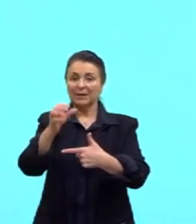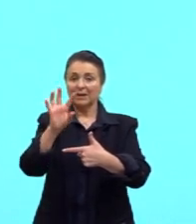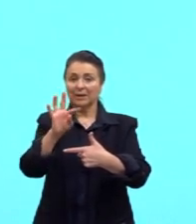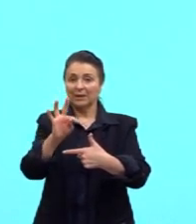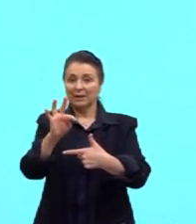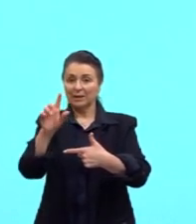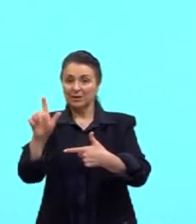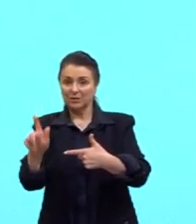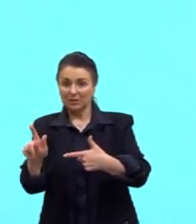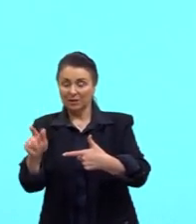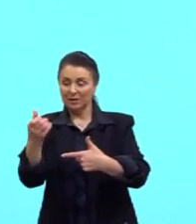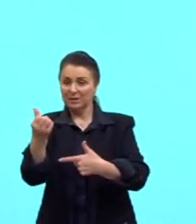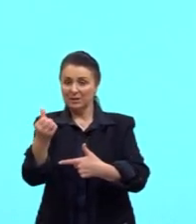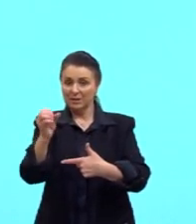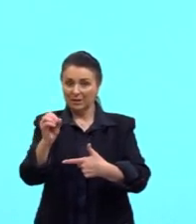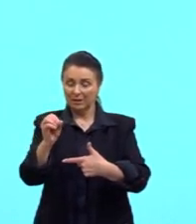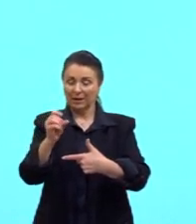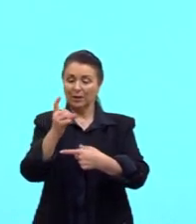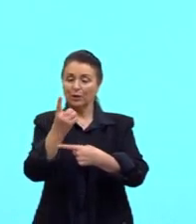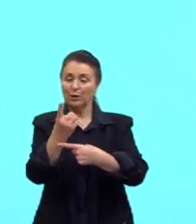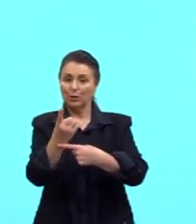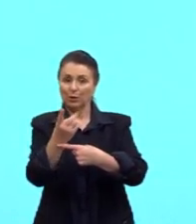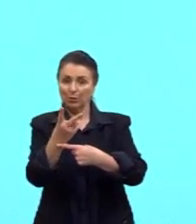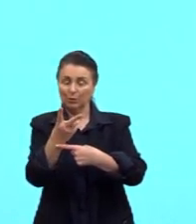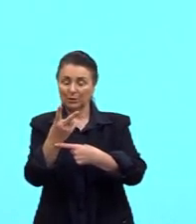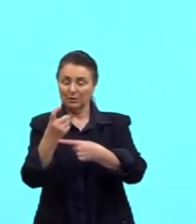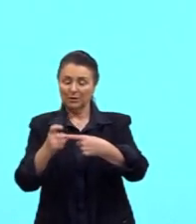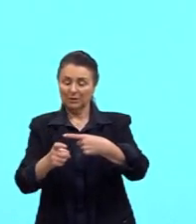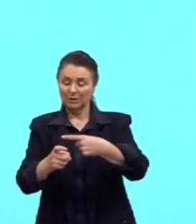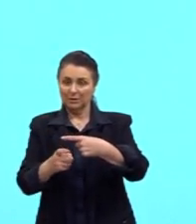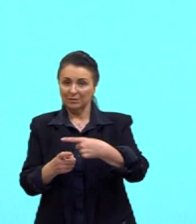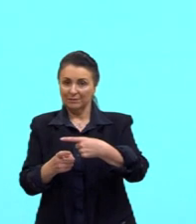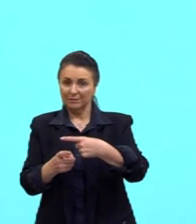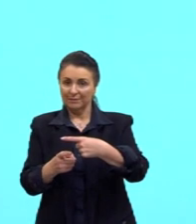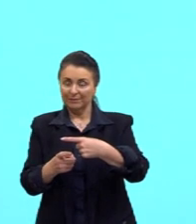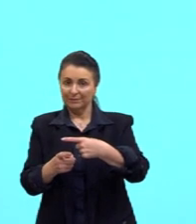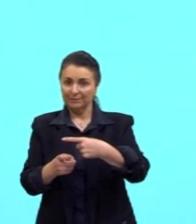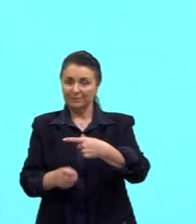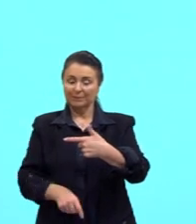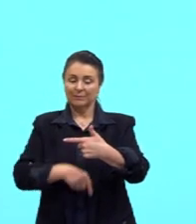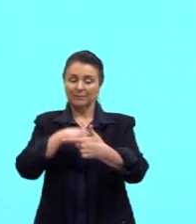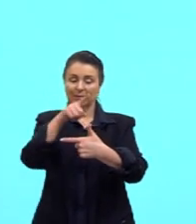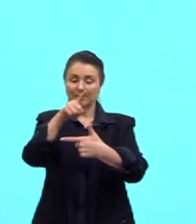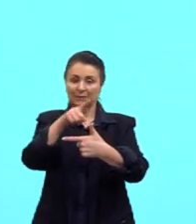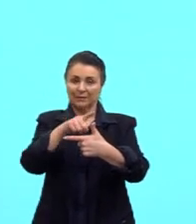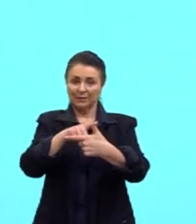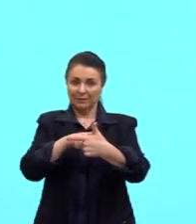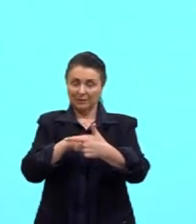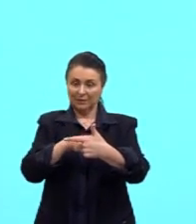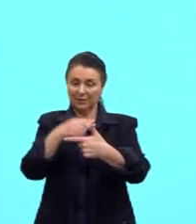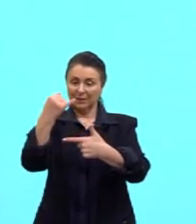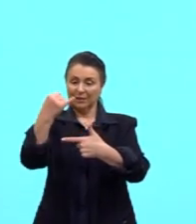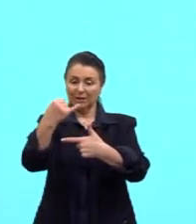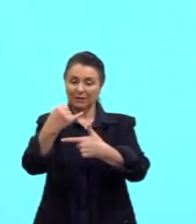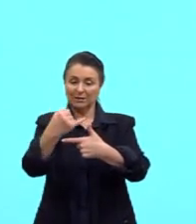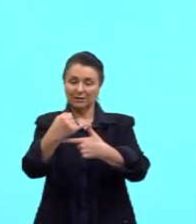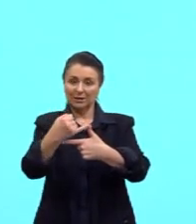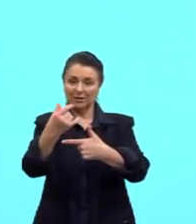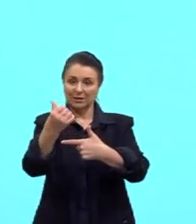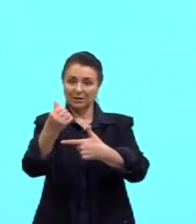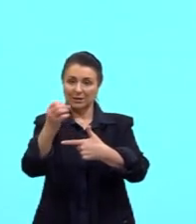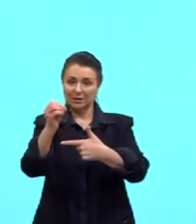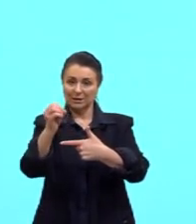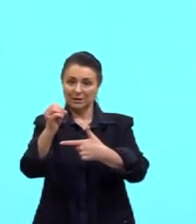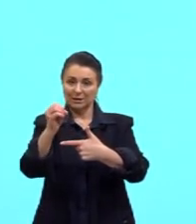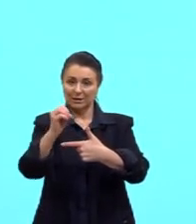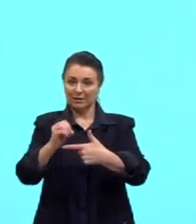é igual a 12 sobre X. Aqui, gente, tangente de 60, 60 graus, ele